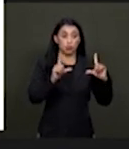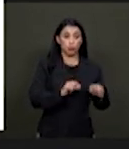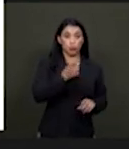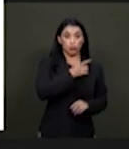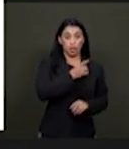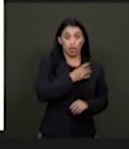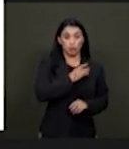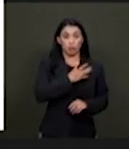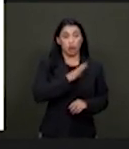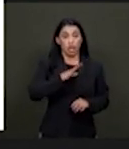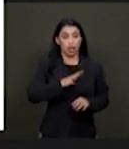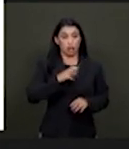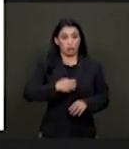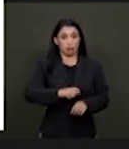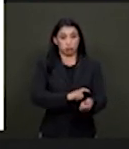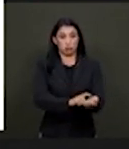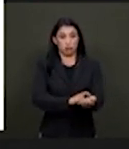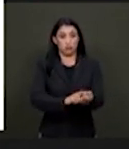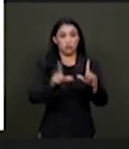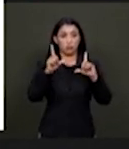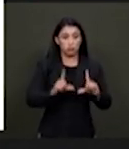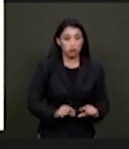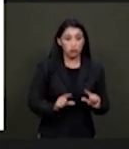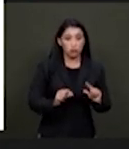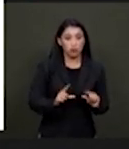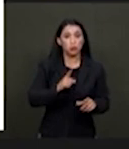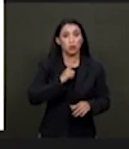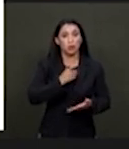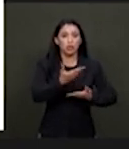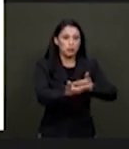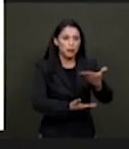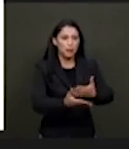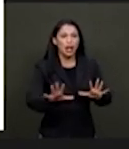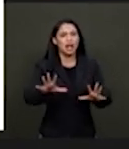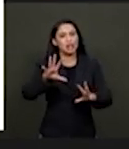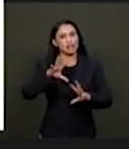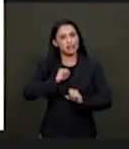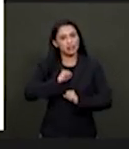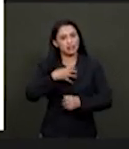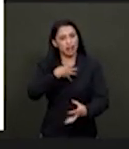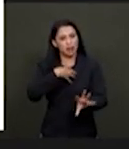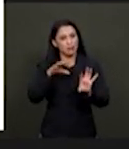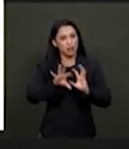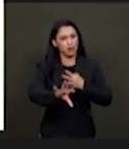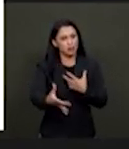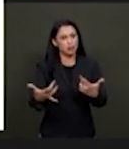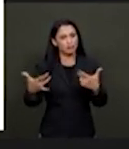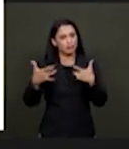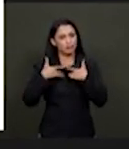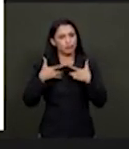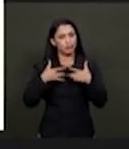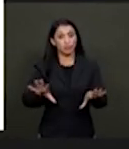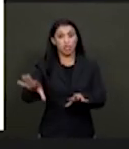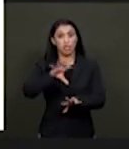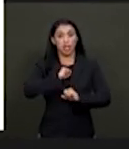do preconceito, da discriminação, aumento da tolerância, da aceitação, da compreensão e da empatia e aquisição